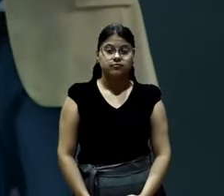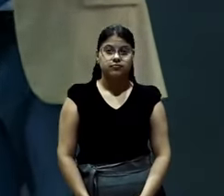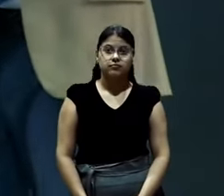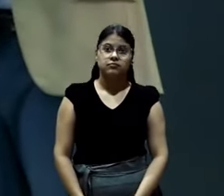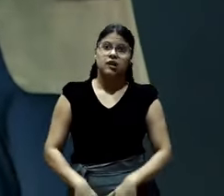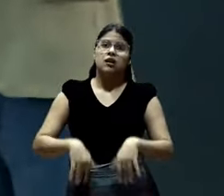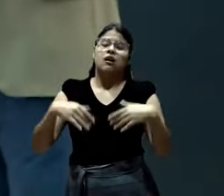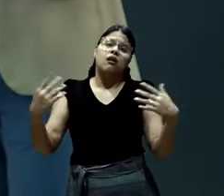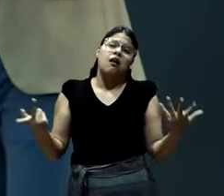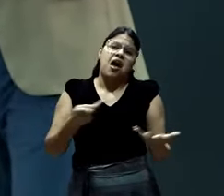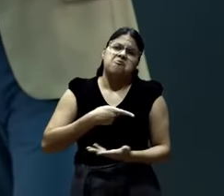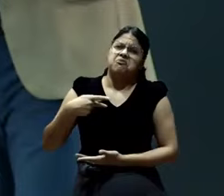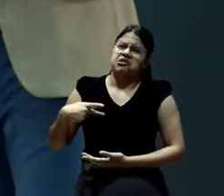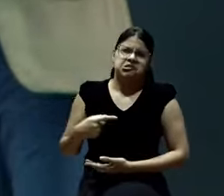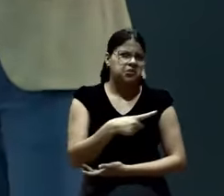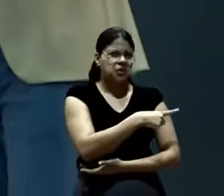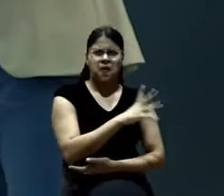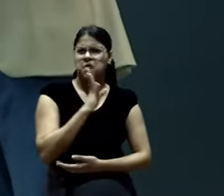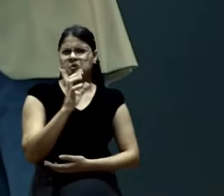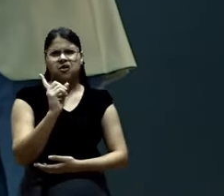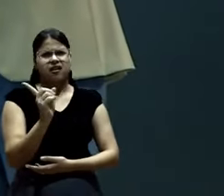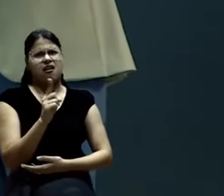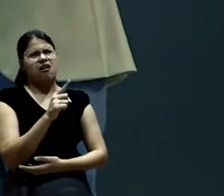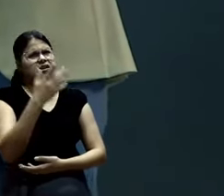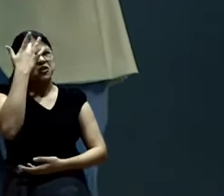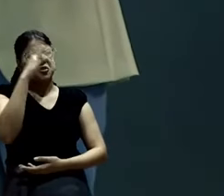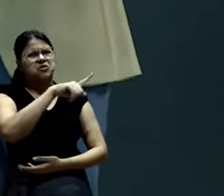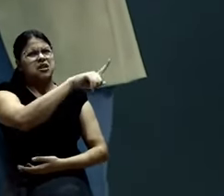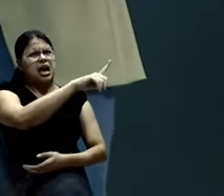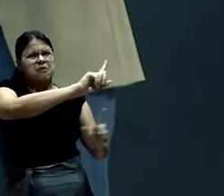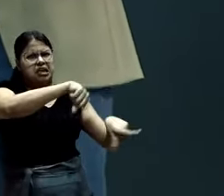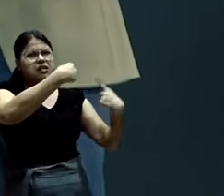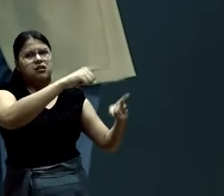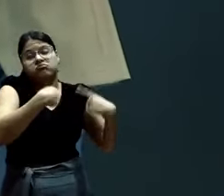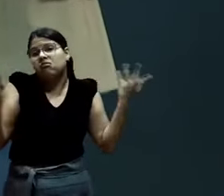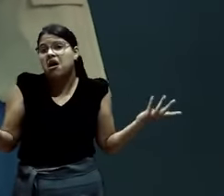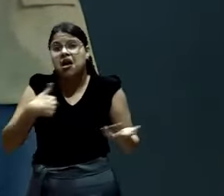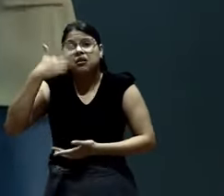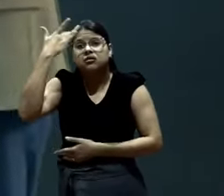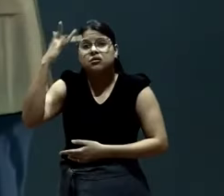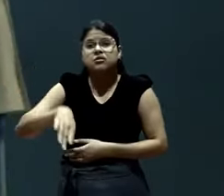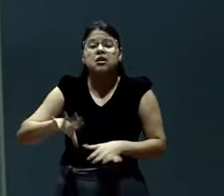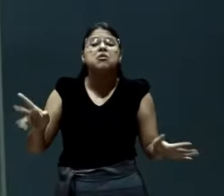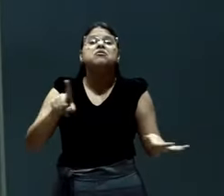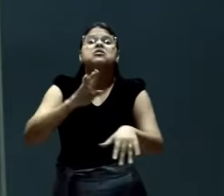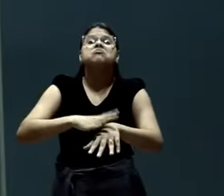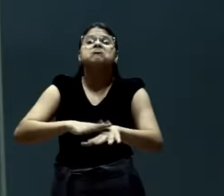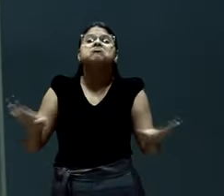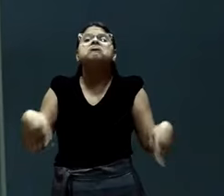Pastor. o não conhece ele. O senhor não sabe o que ele fez. Posso não saber. Mas o que você fez para ajudar.